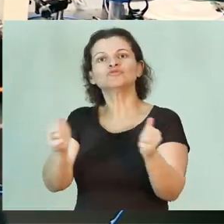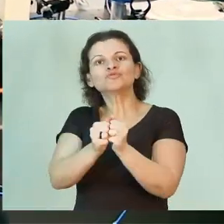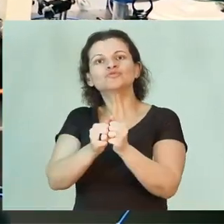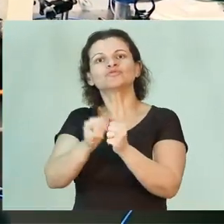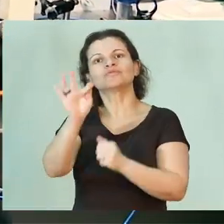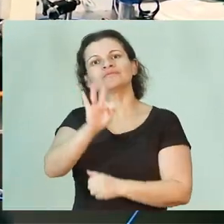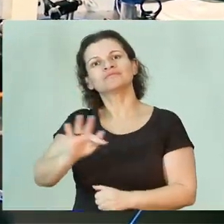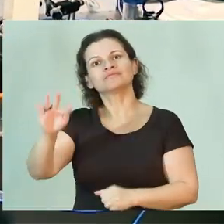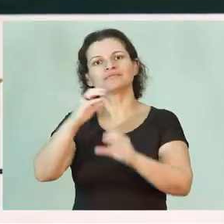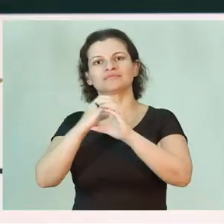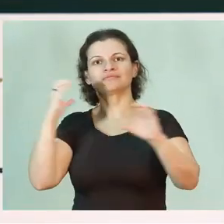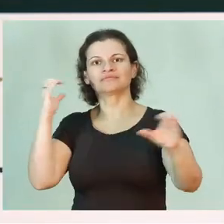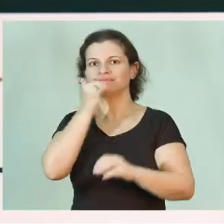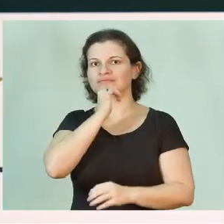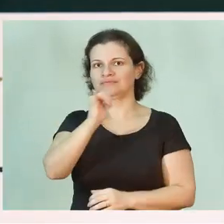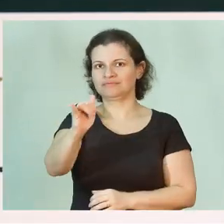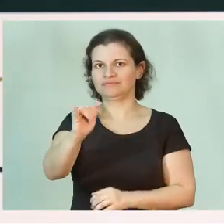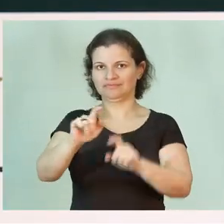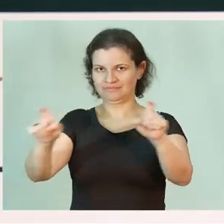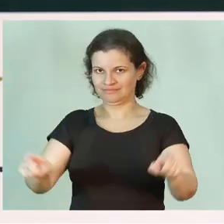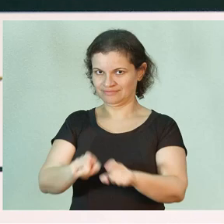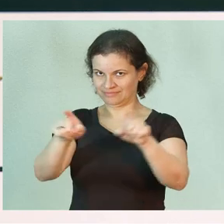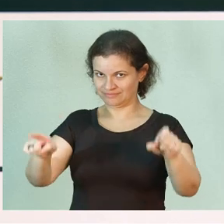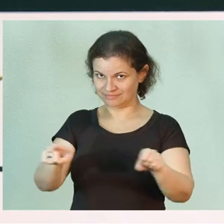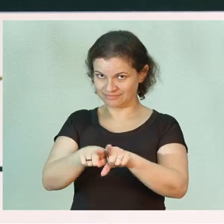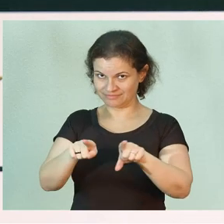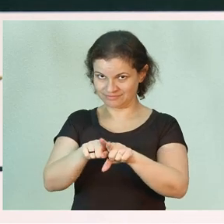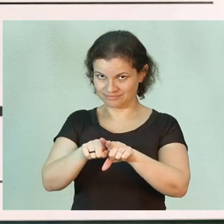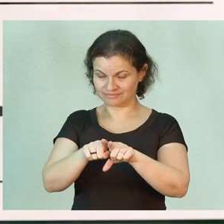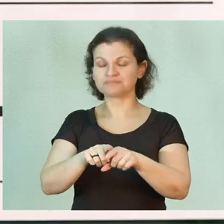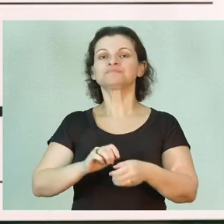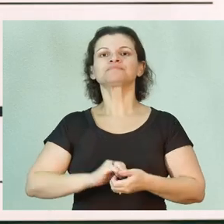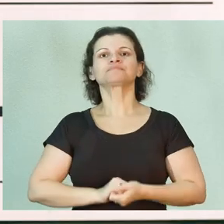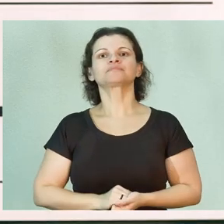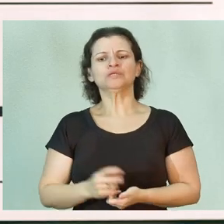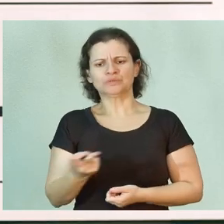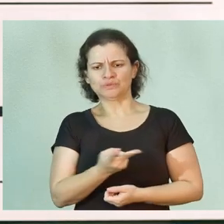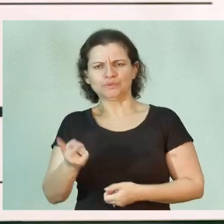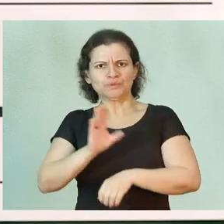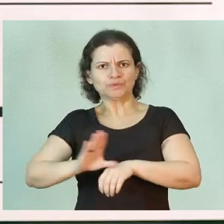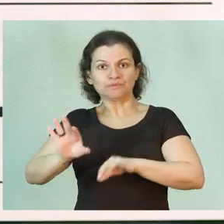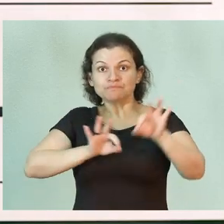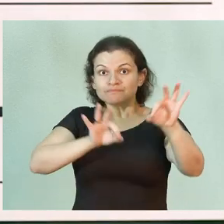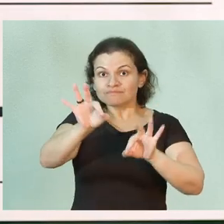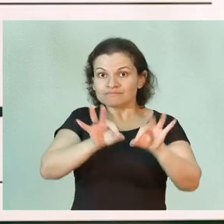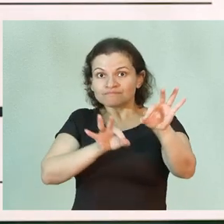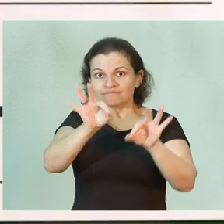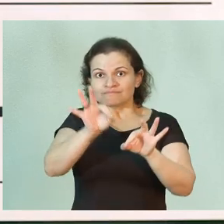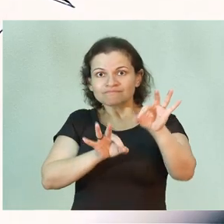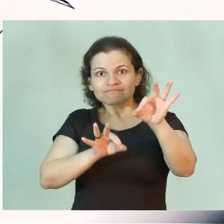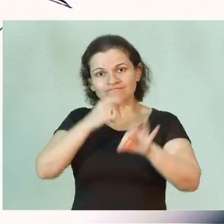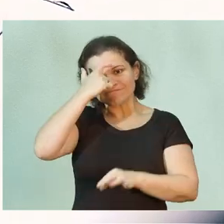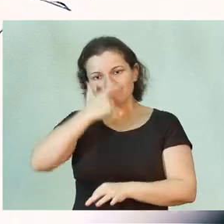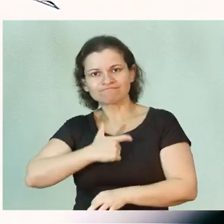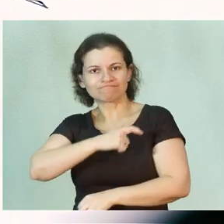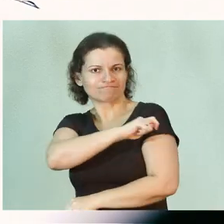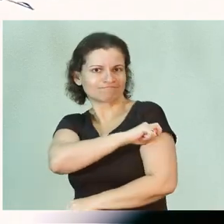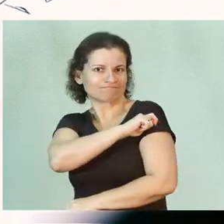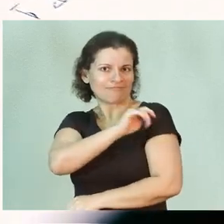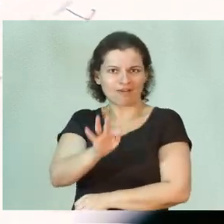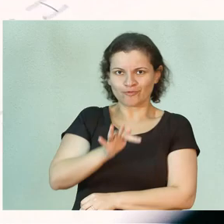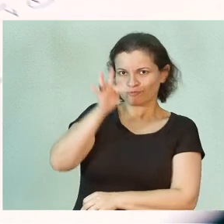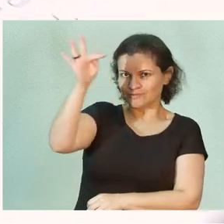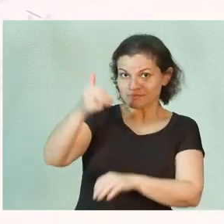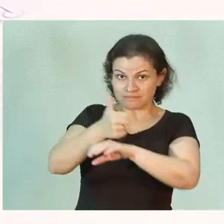a Faculdade de Engenharia Elétrica e Computação. Ambos os cursos preparam o futuro